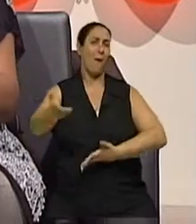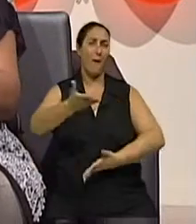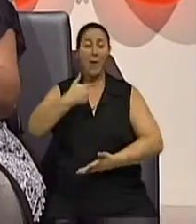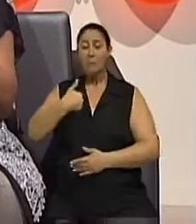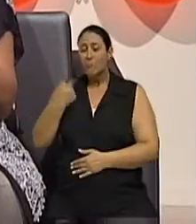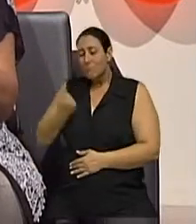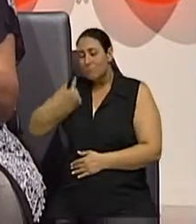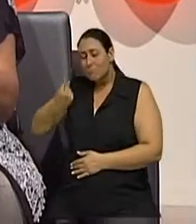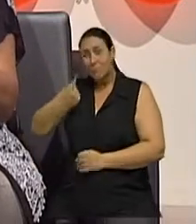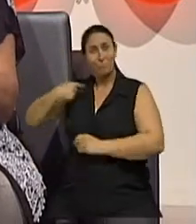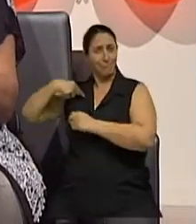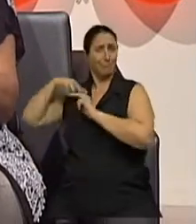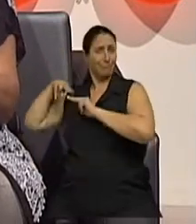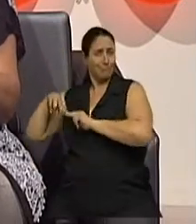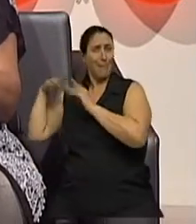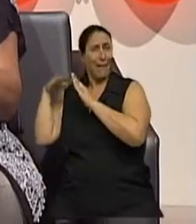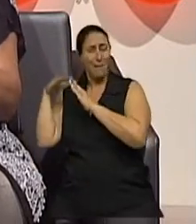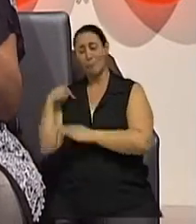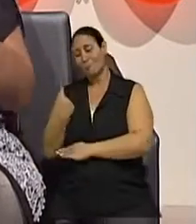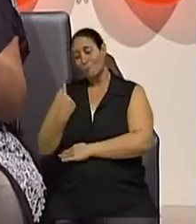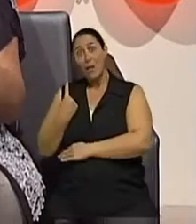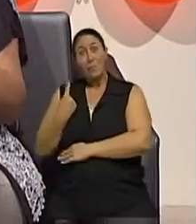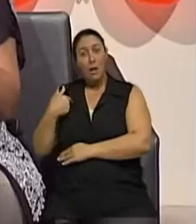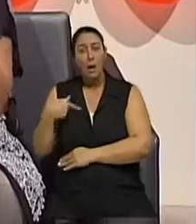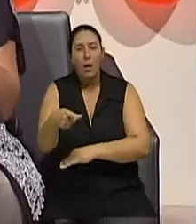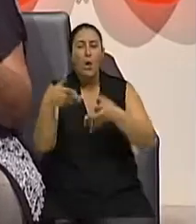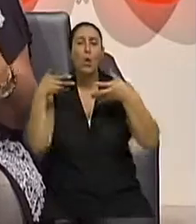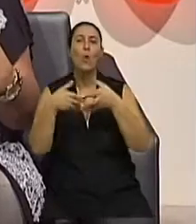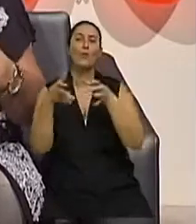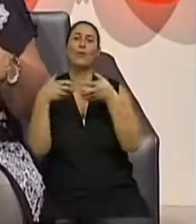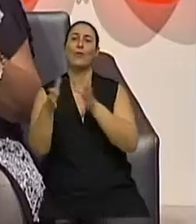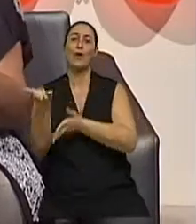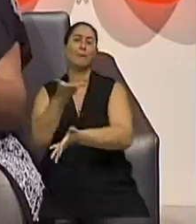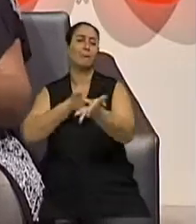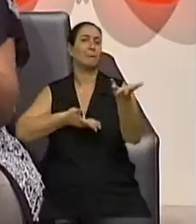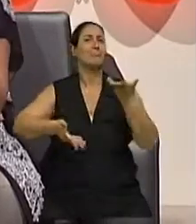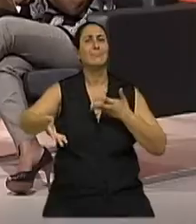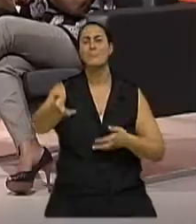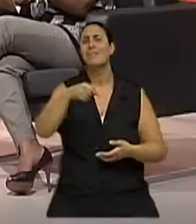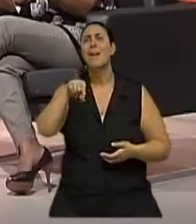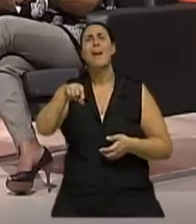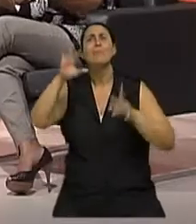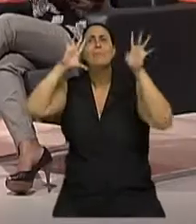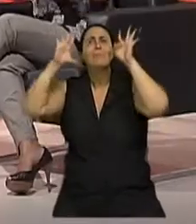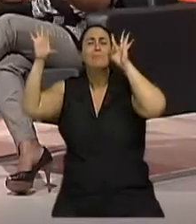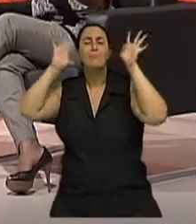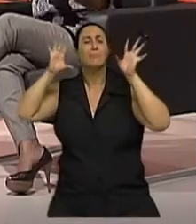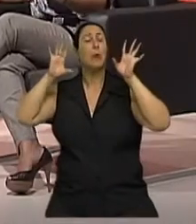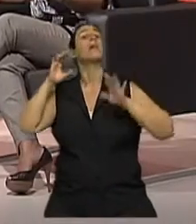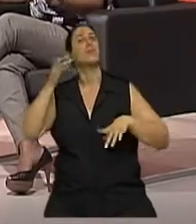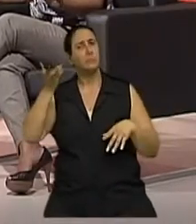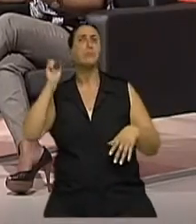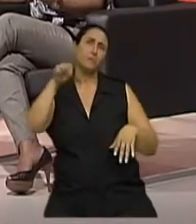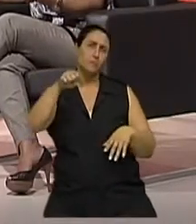grupo, e a gente vê hoje jovens, que não tem um trabalho de grupo, que não se reúnem para refletir, se reúnem